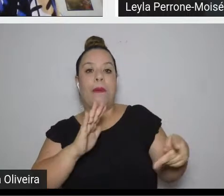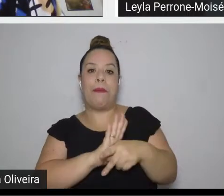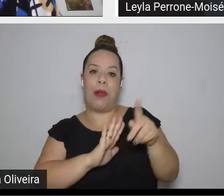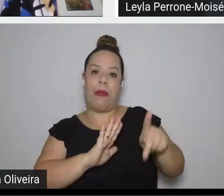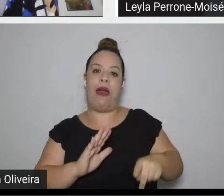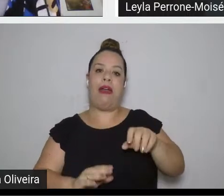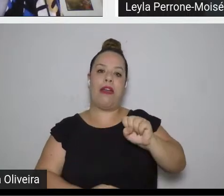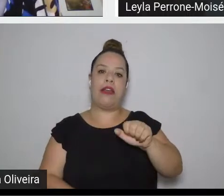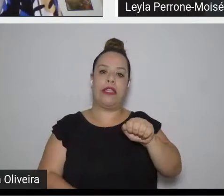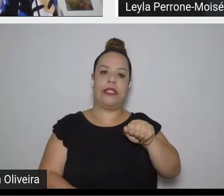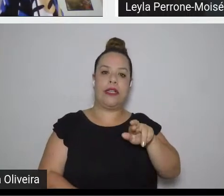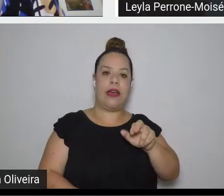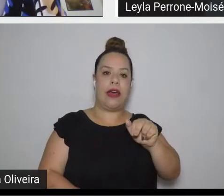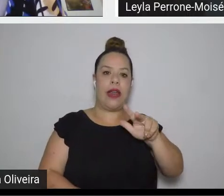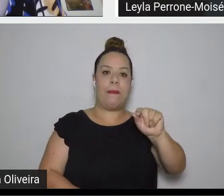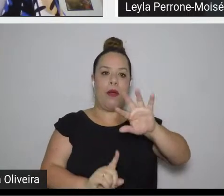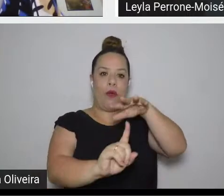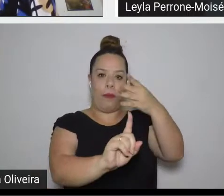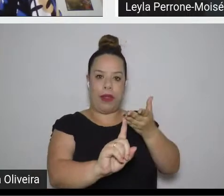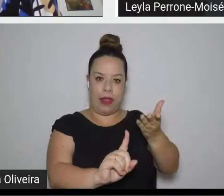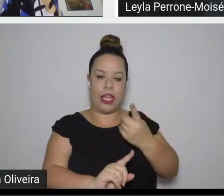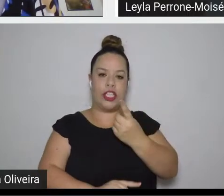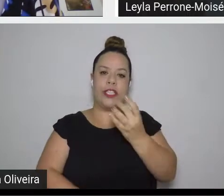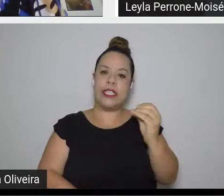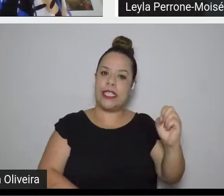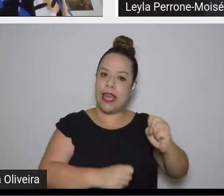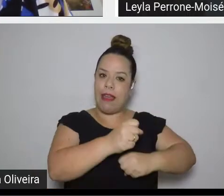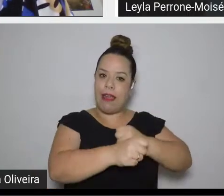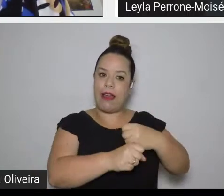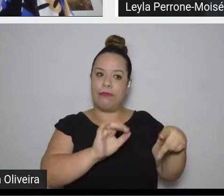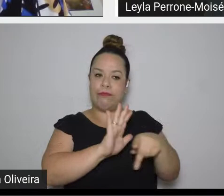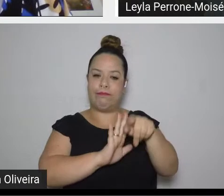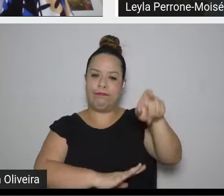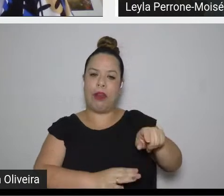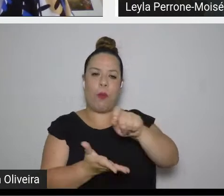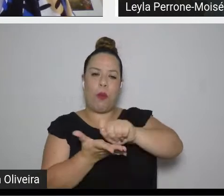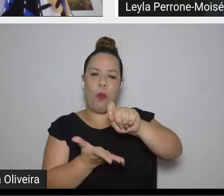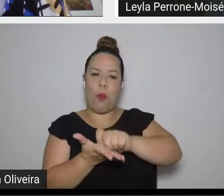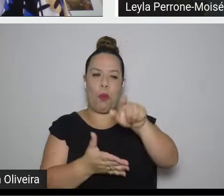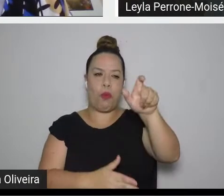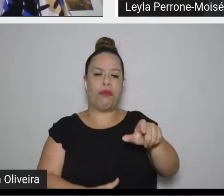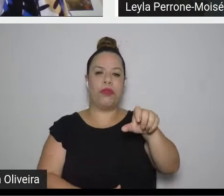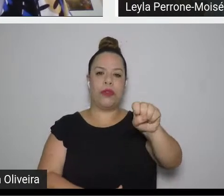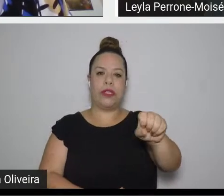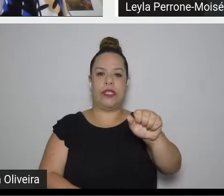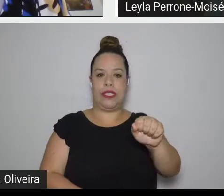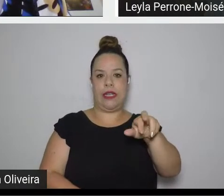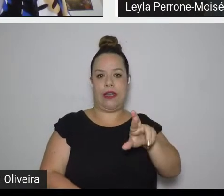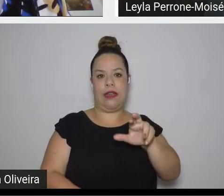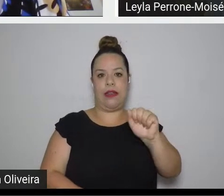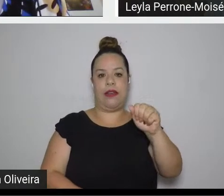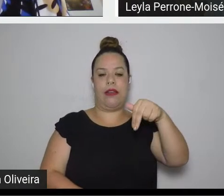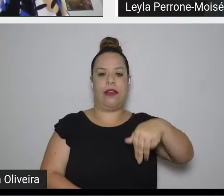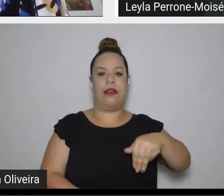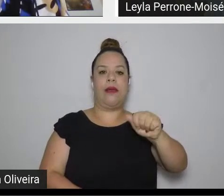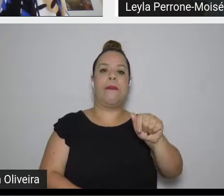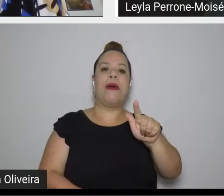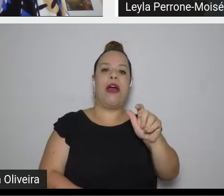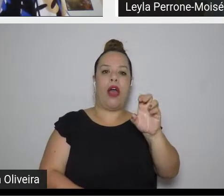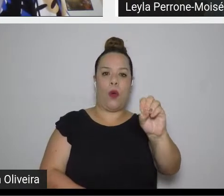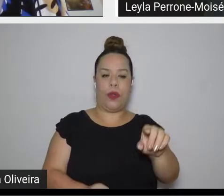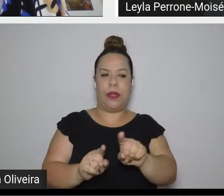homenagem ao centenário desse grande autor, e vou falar rapidamente aqui, fazer